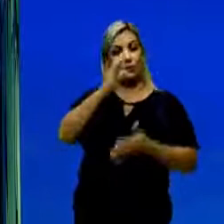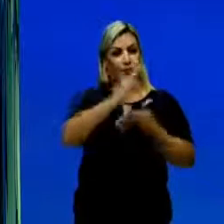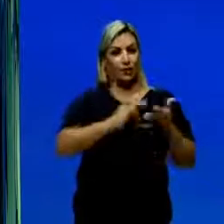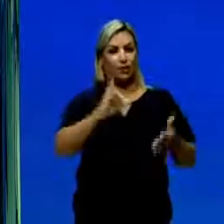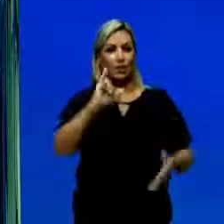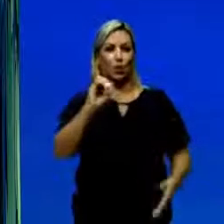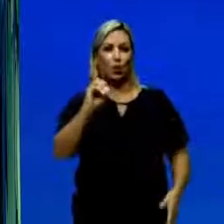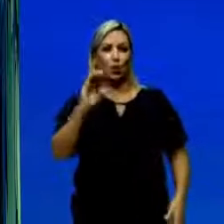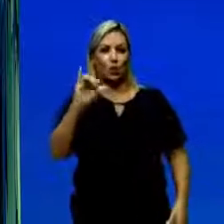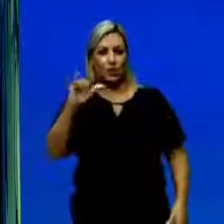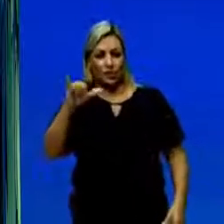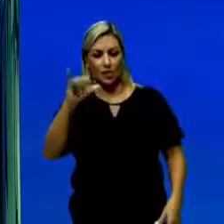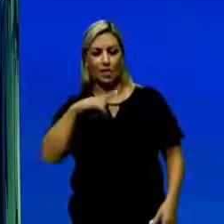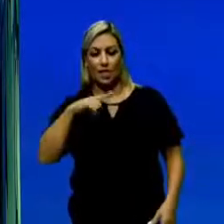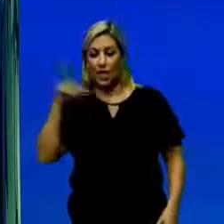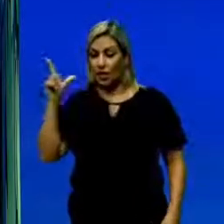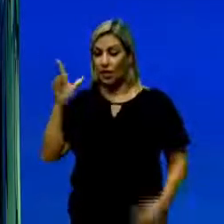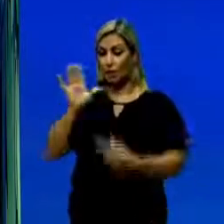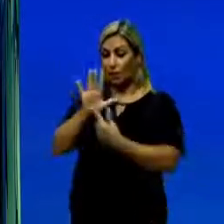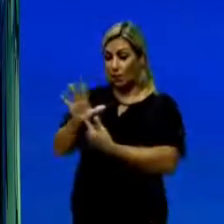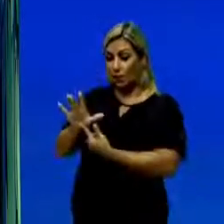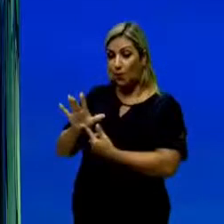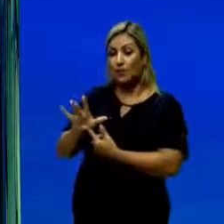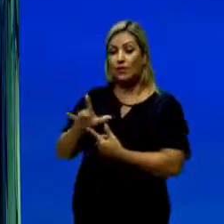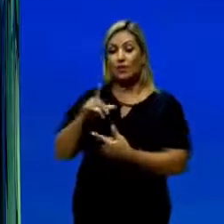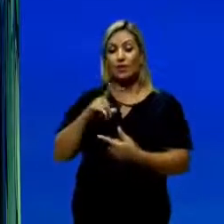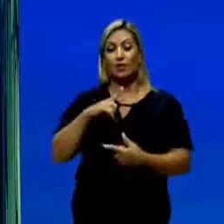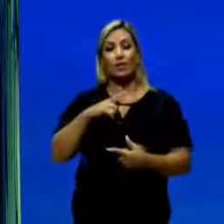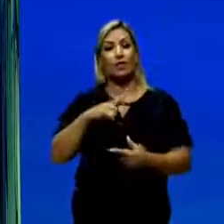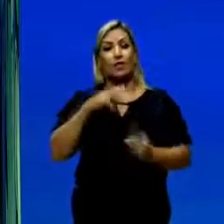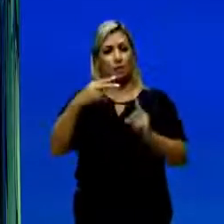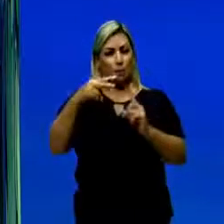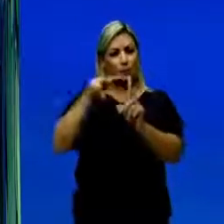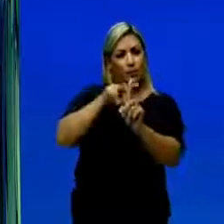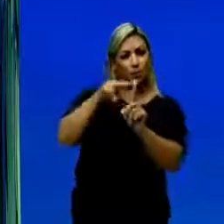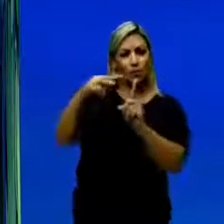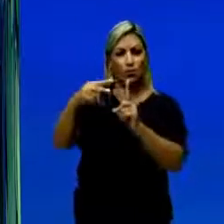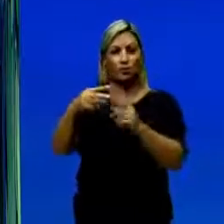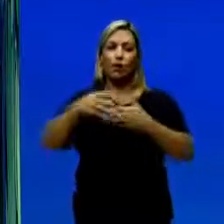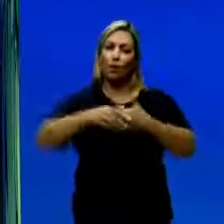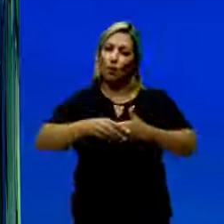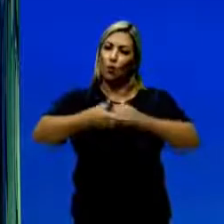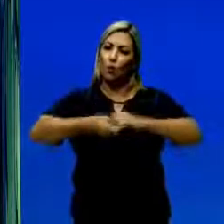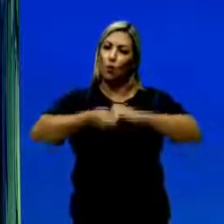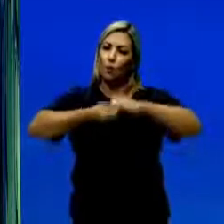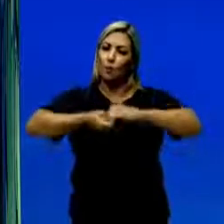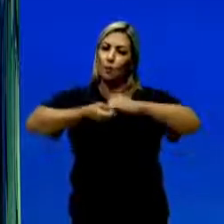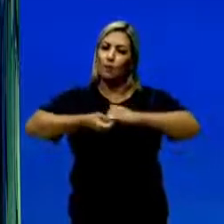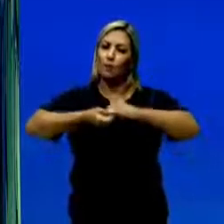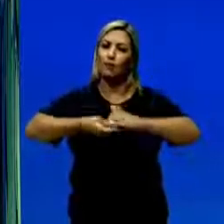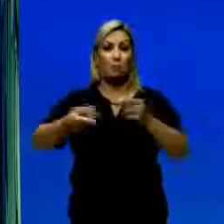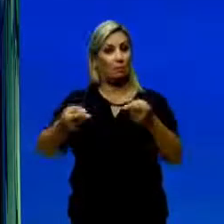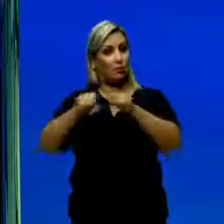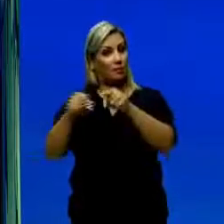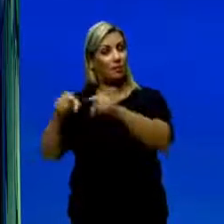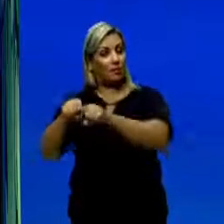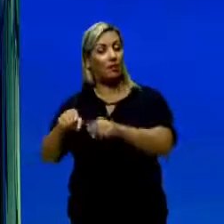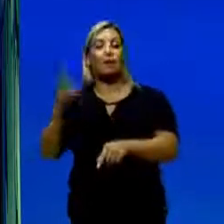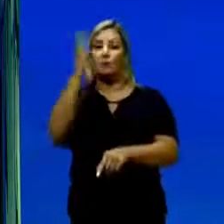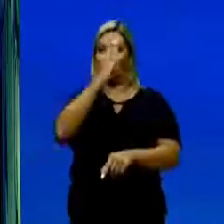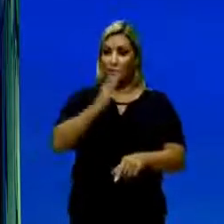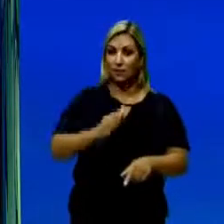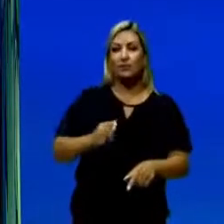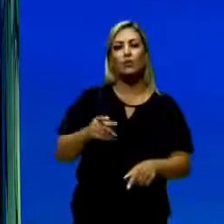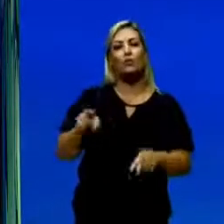a Yossi Shelley, ela, então, traz também a perspectiva e cumprimenta a esses parceiros, como o Brasil,